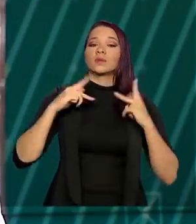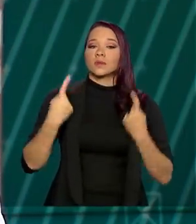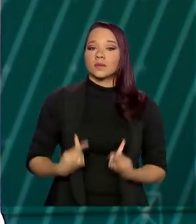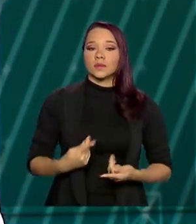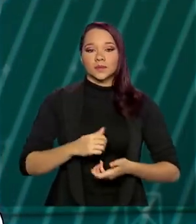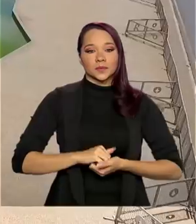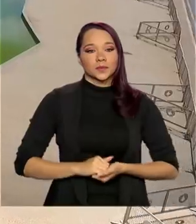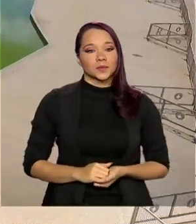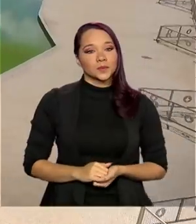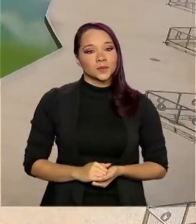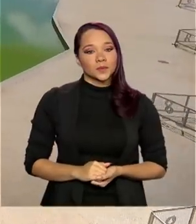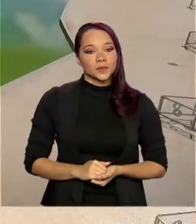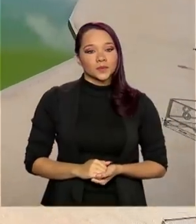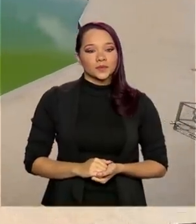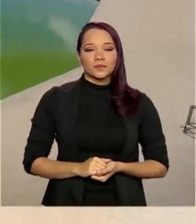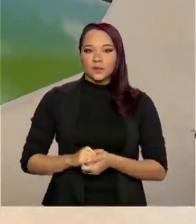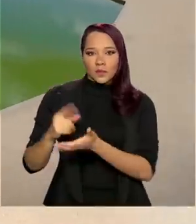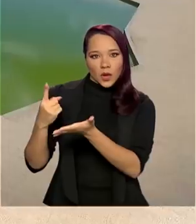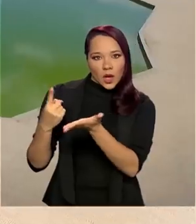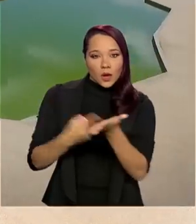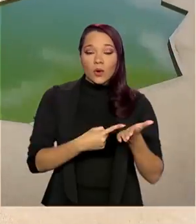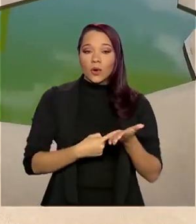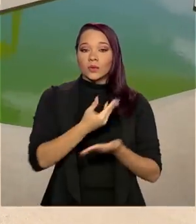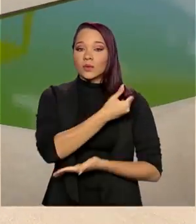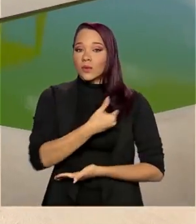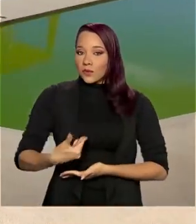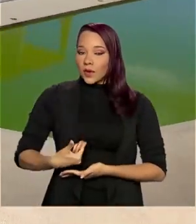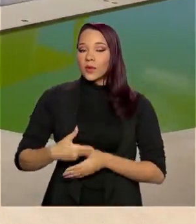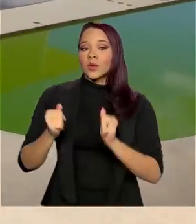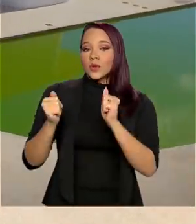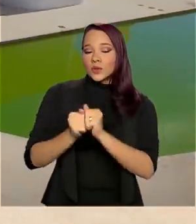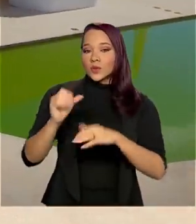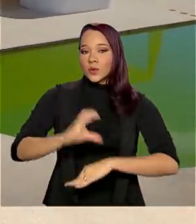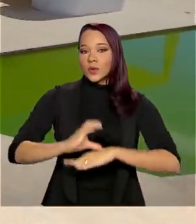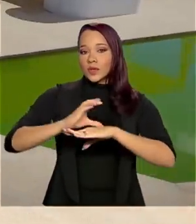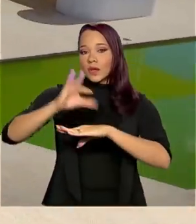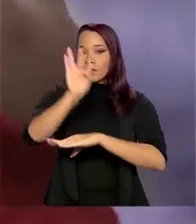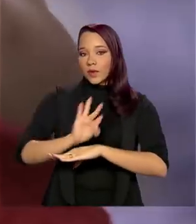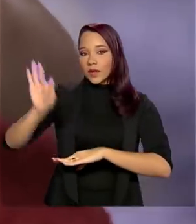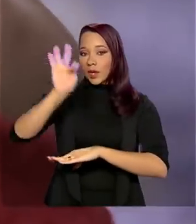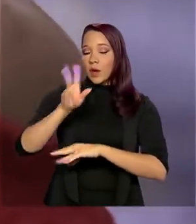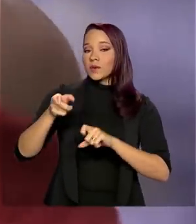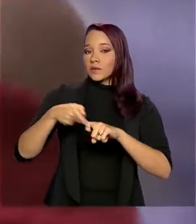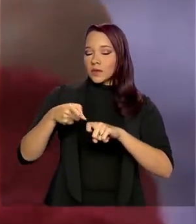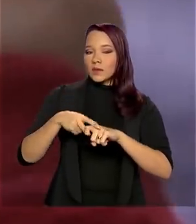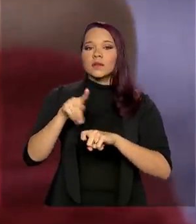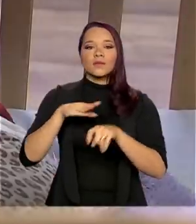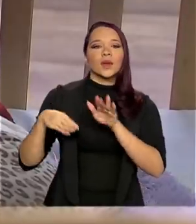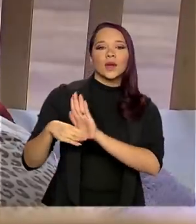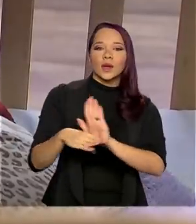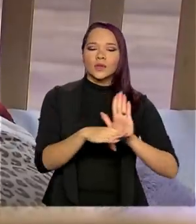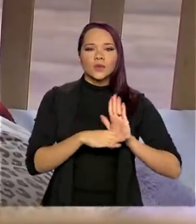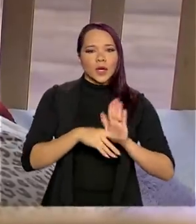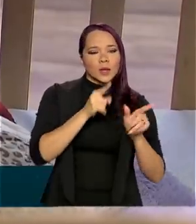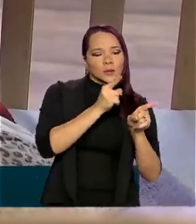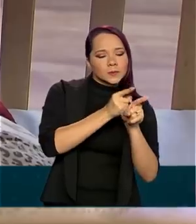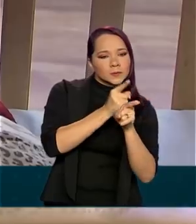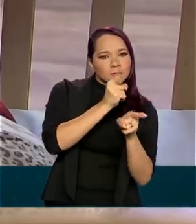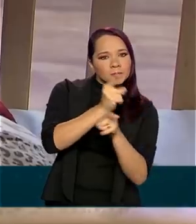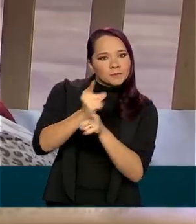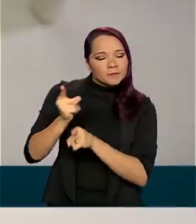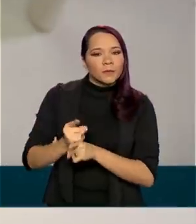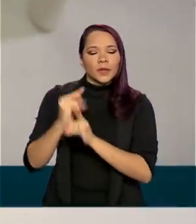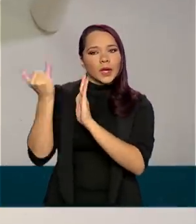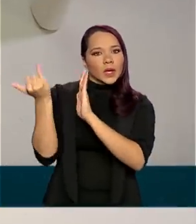O acordo entre o governo e o Conselho Federal de Medicina vai ajudar a identificar e